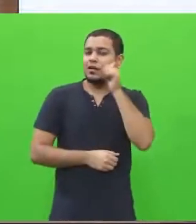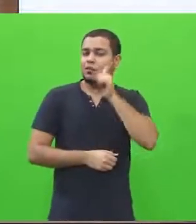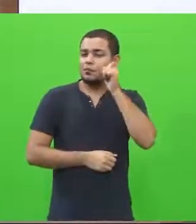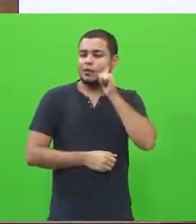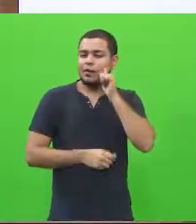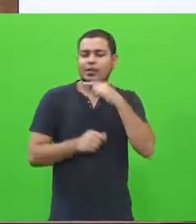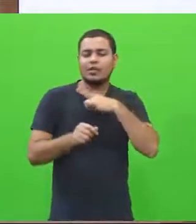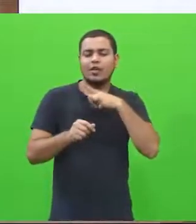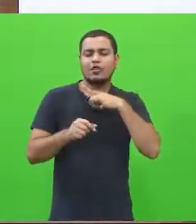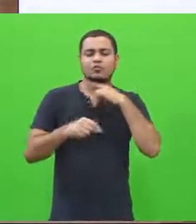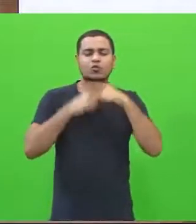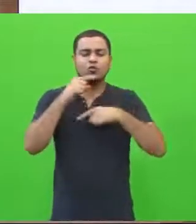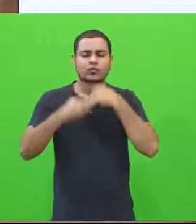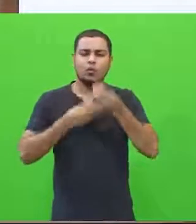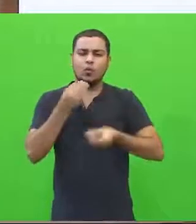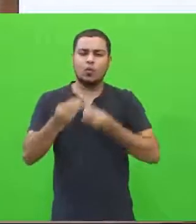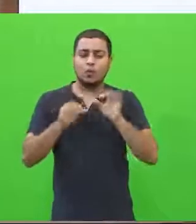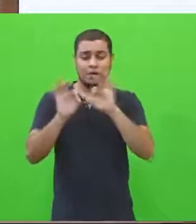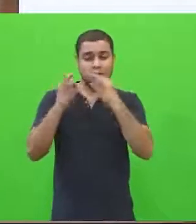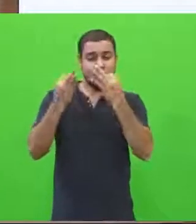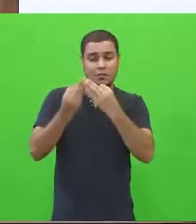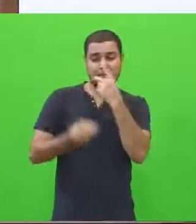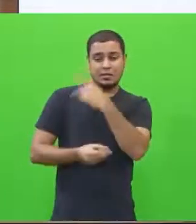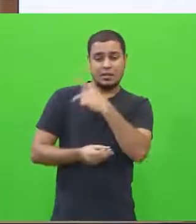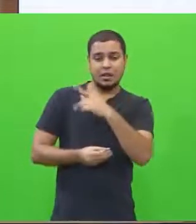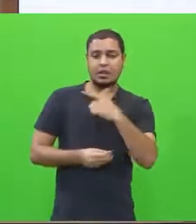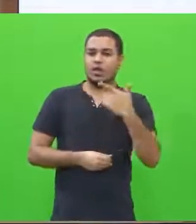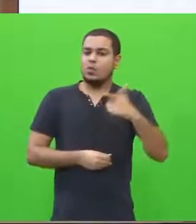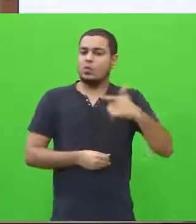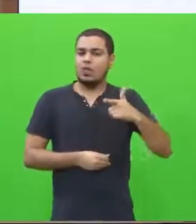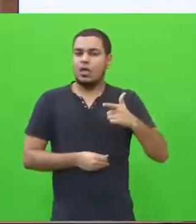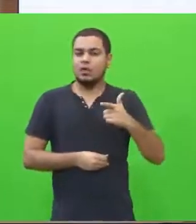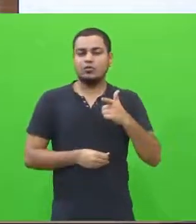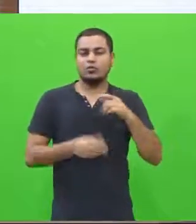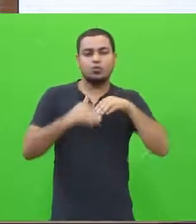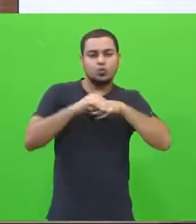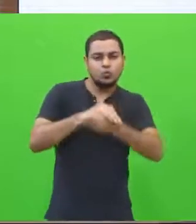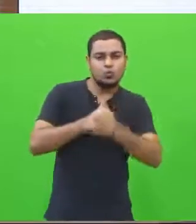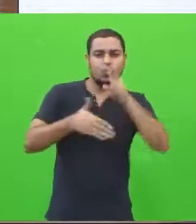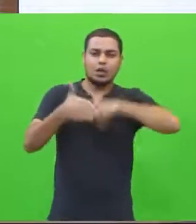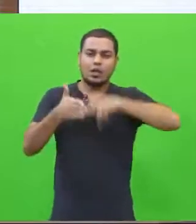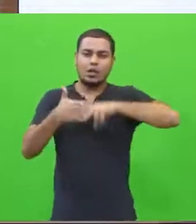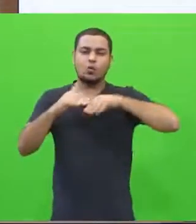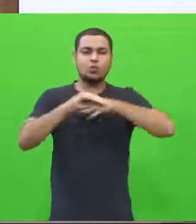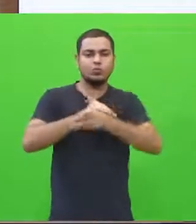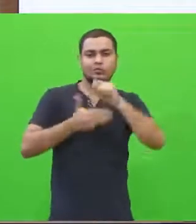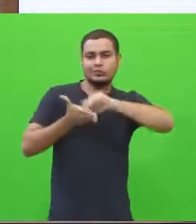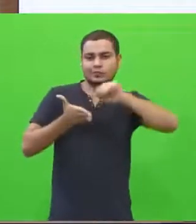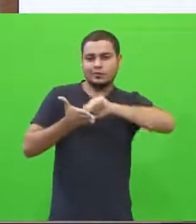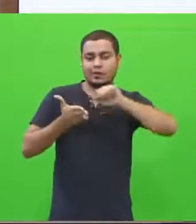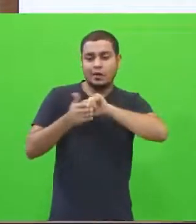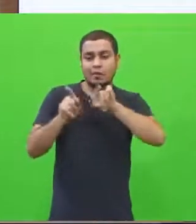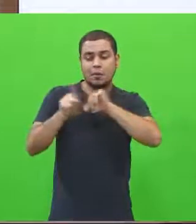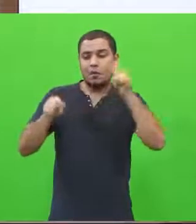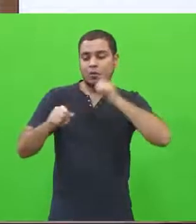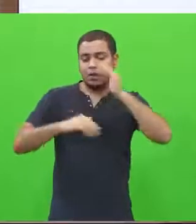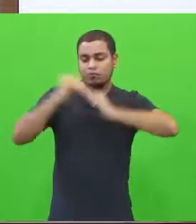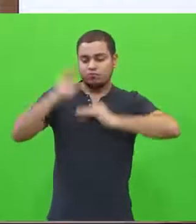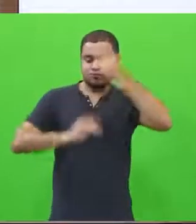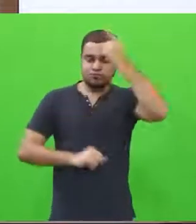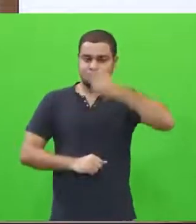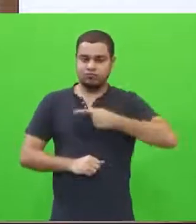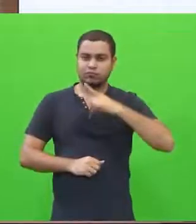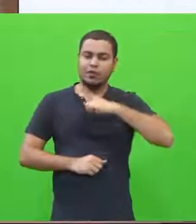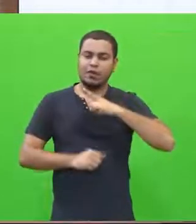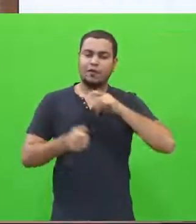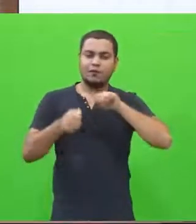questionamento. Mesmo a família dela não tendo a questão do hábito da leitura e da escrita, ela vai e ela se destaca. Ela faz